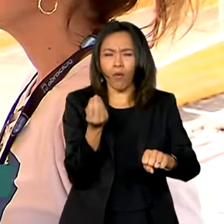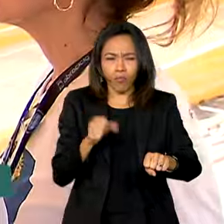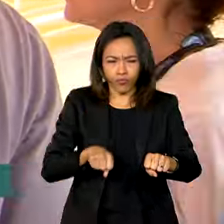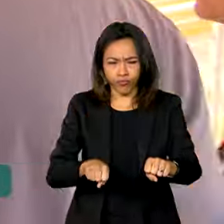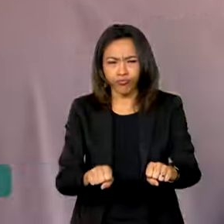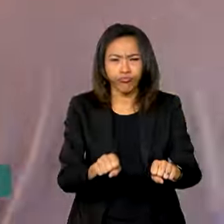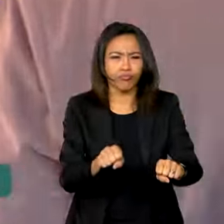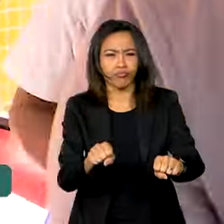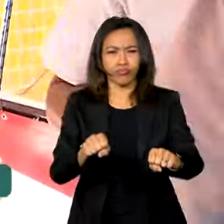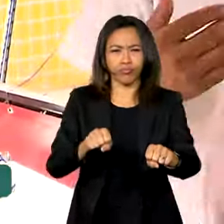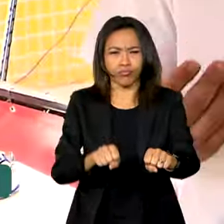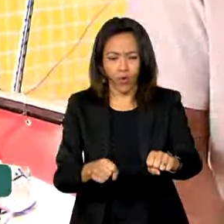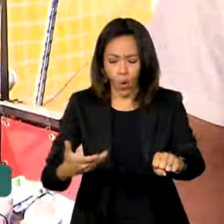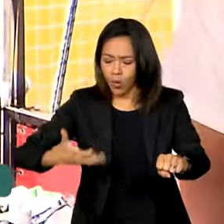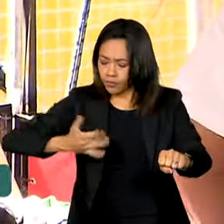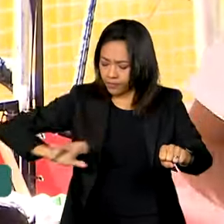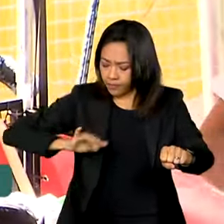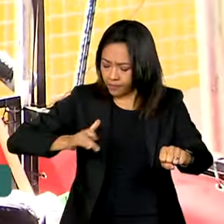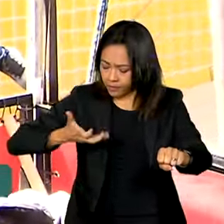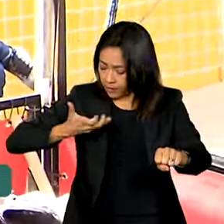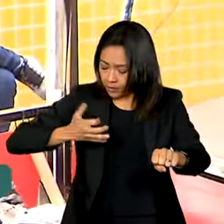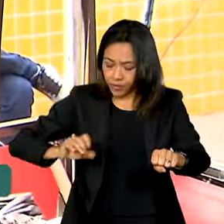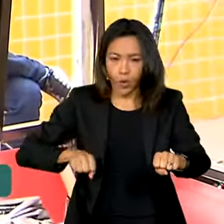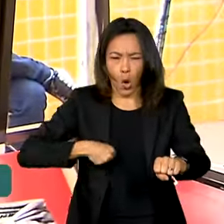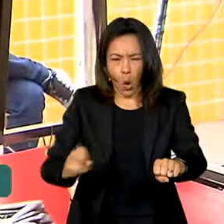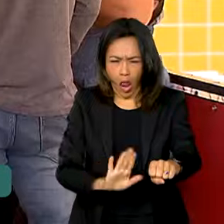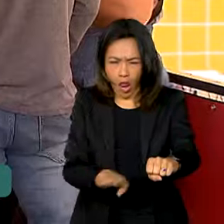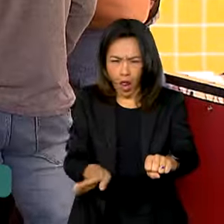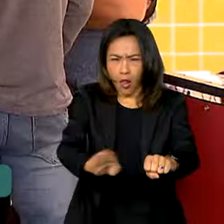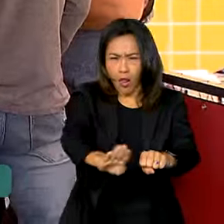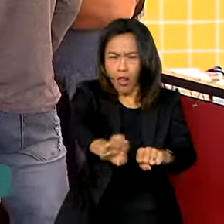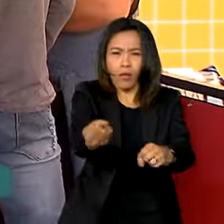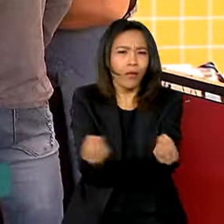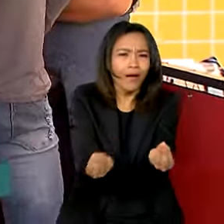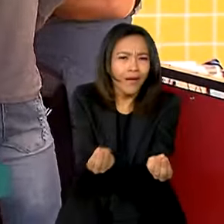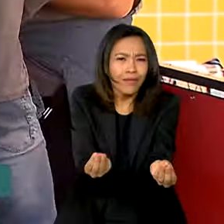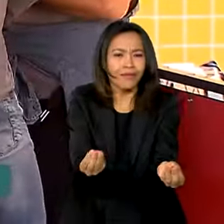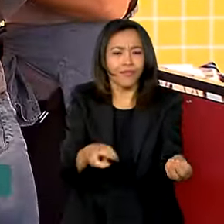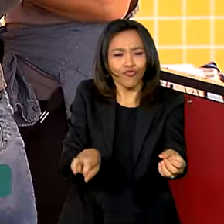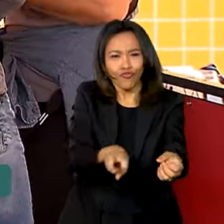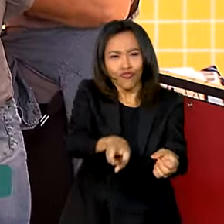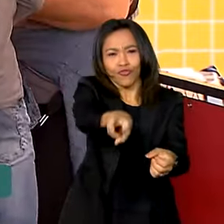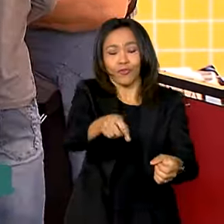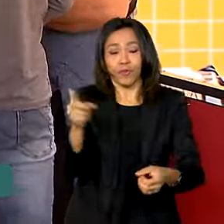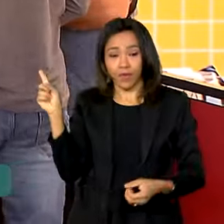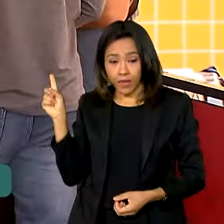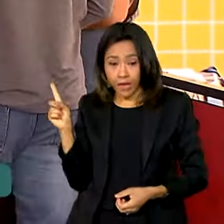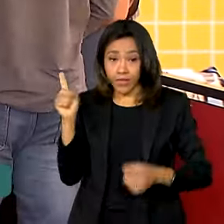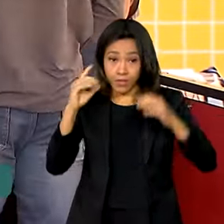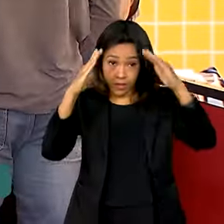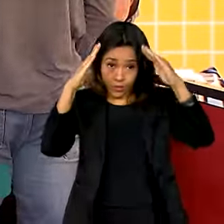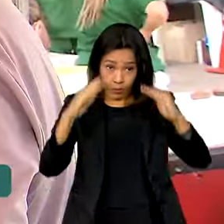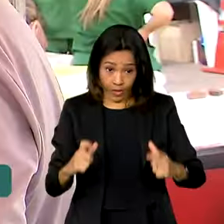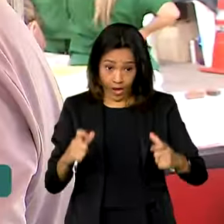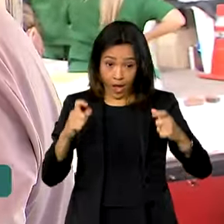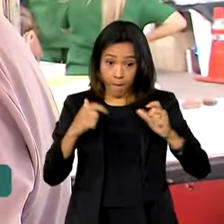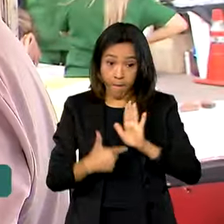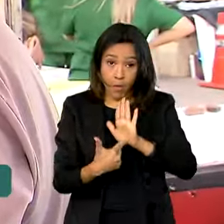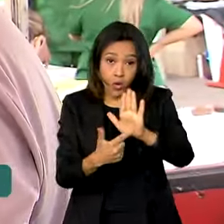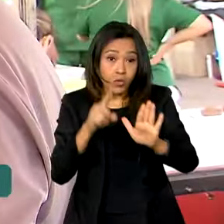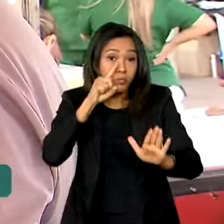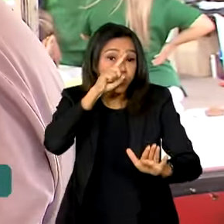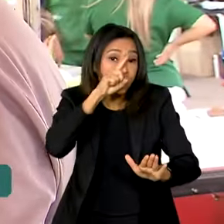enquanto tecla o celular ou está em alta velocidade? Nessa tenda, uma dinâmica mostra os riscos que um